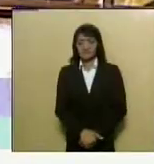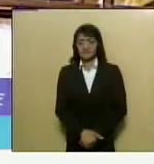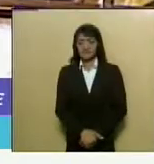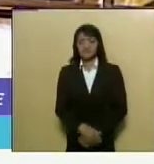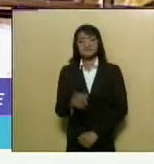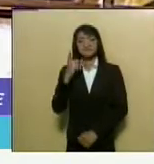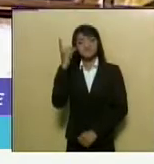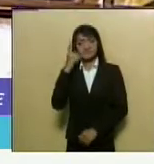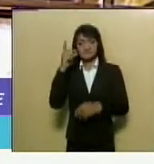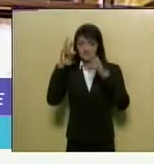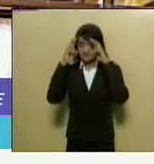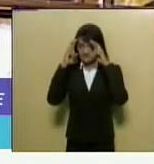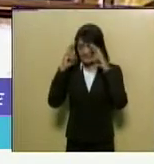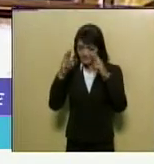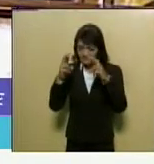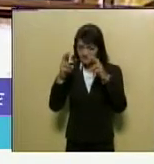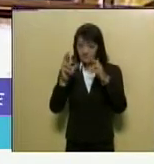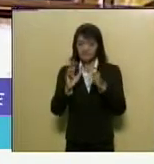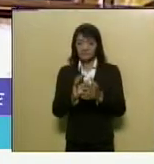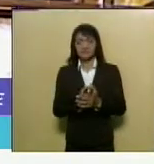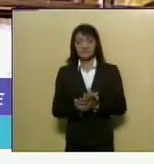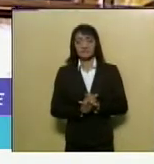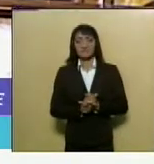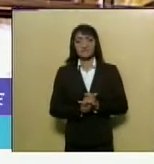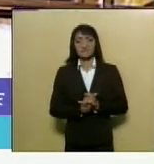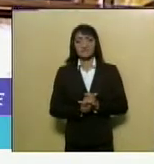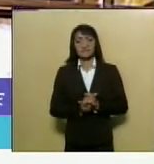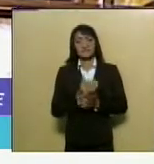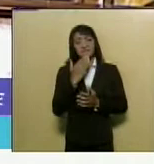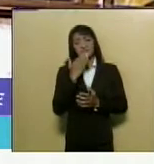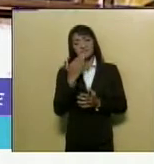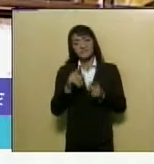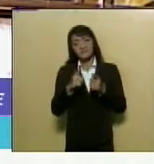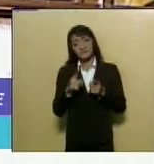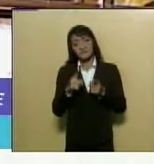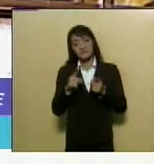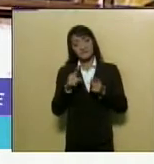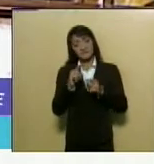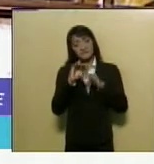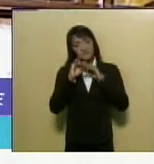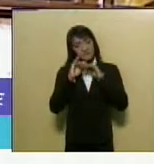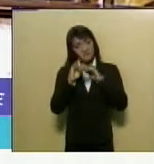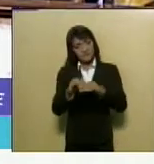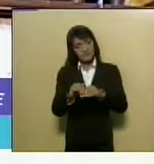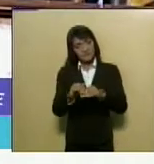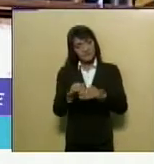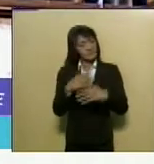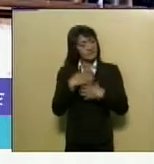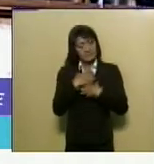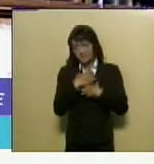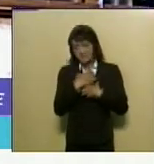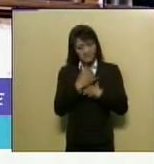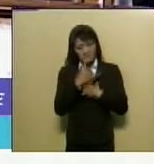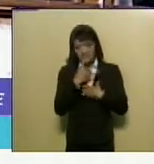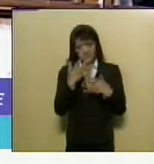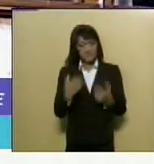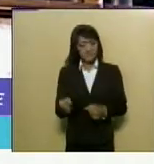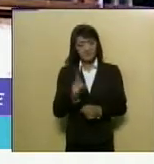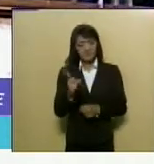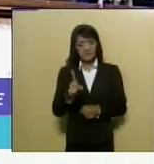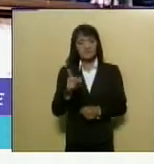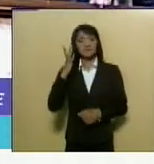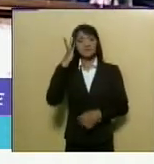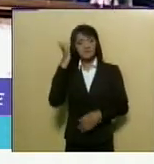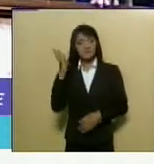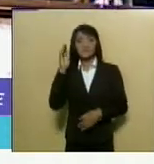deputada, com todo respeito para a sua solicitação, mas eu quero dizer que lamentavelmente não vou poder atender. Amanhã nós teremos